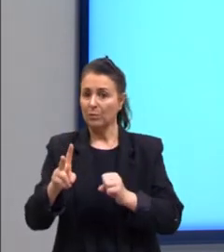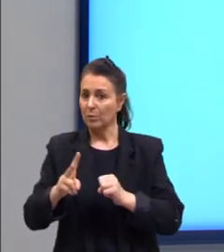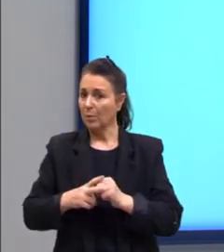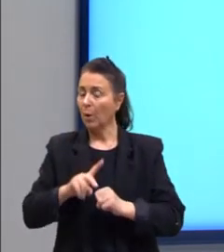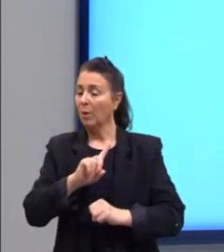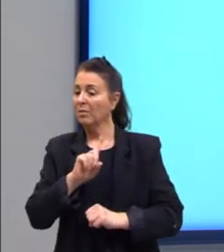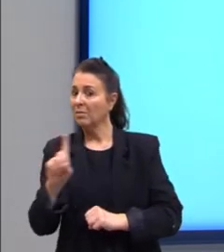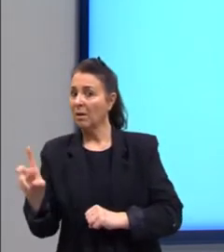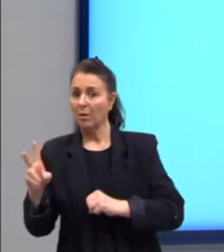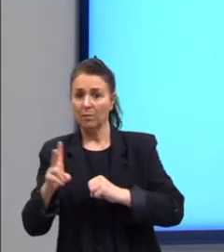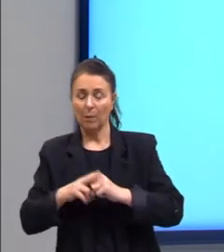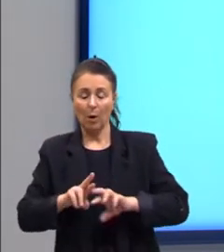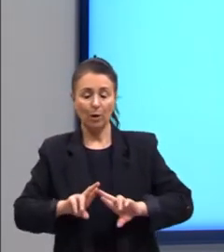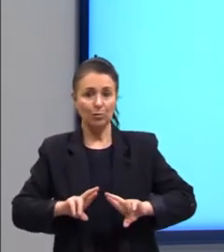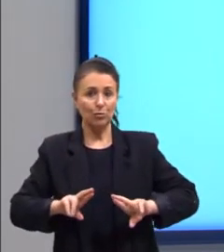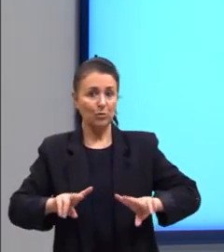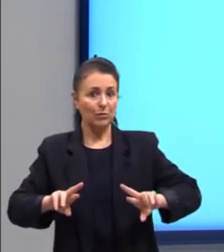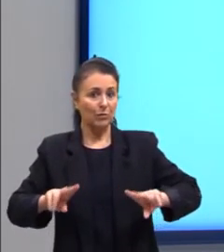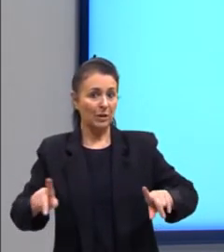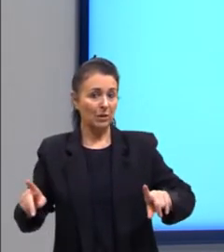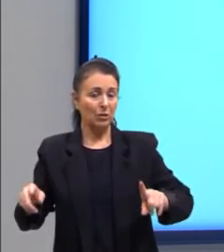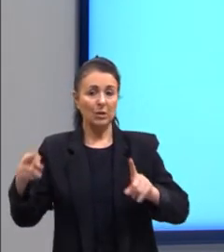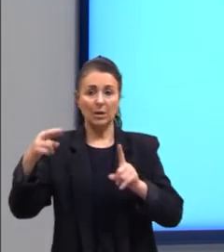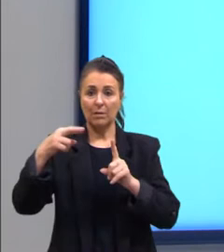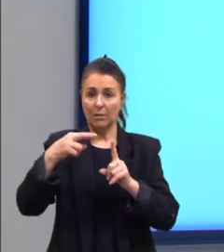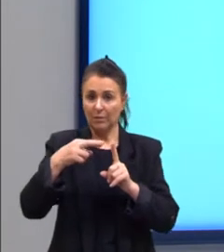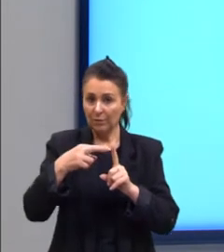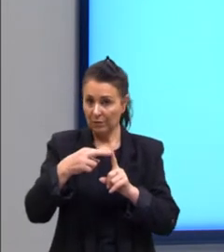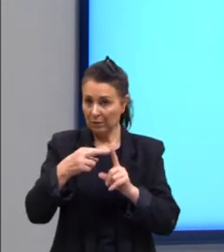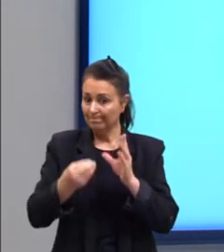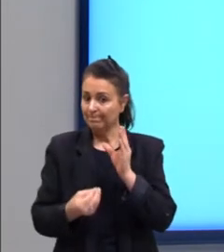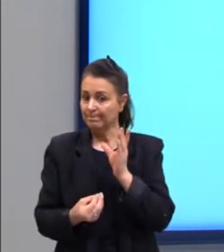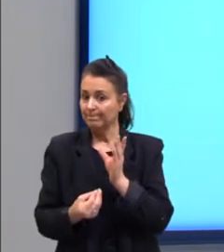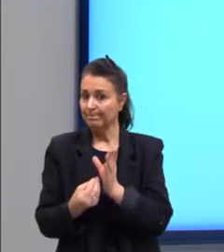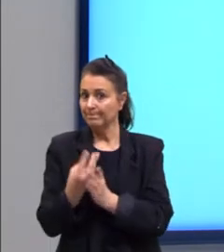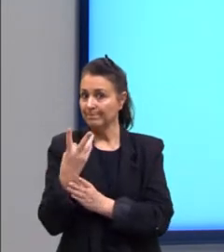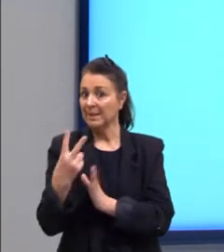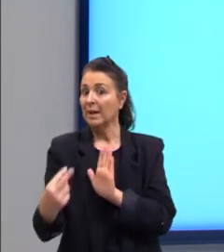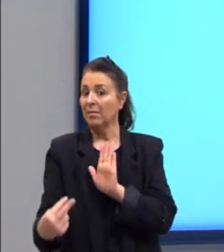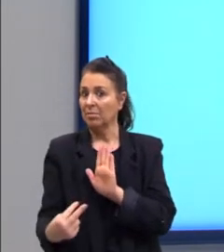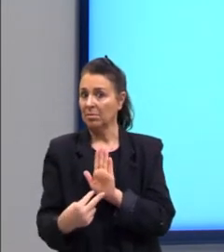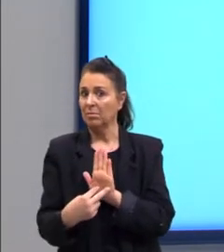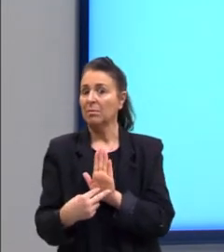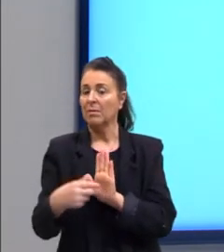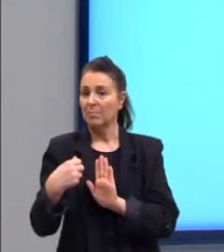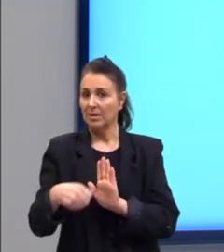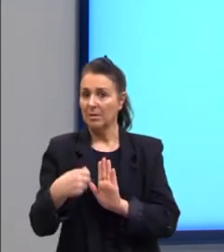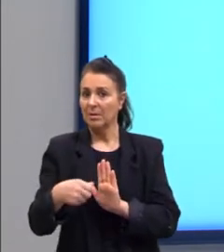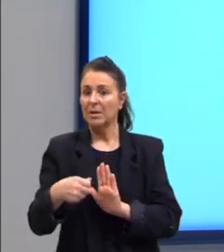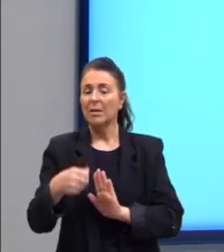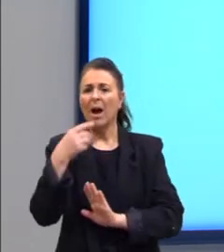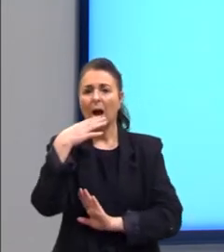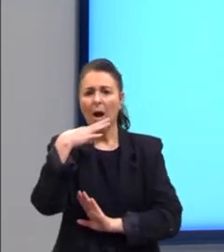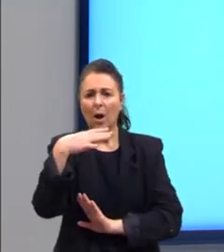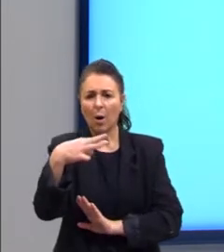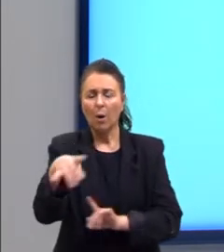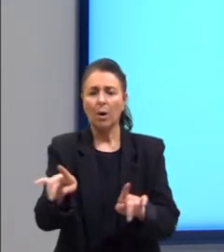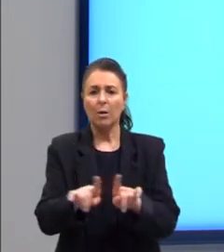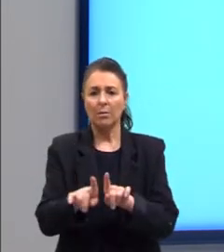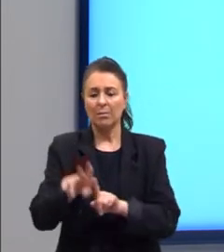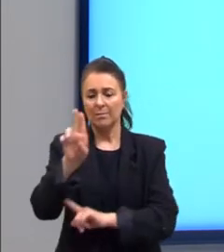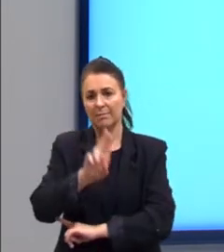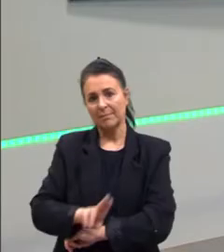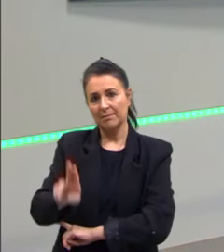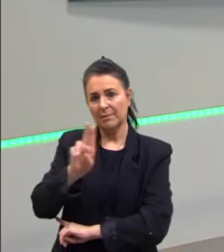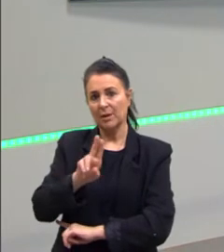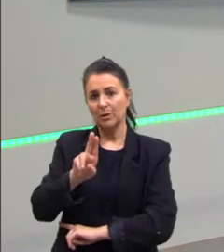a diferença das fontes para chamar a atenção, certo? A cor utilizada, tudo isso, gente, no